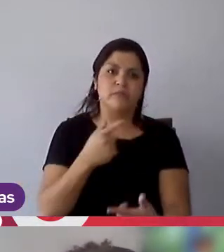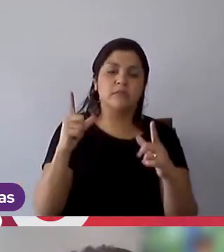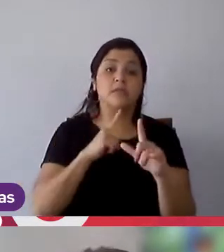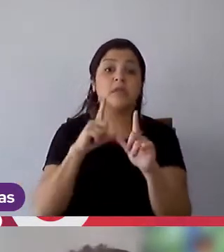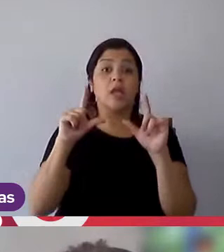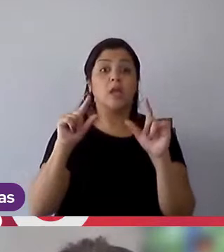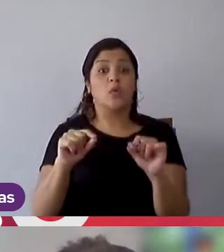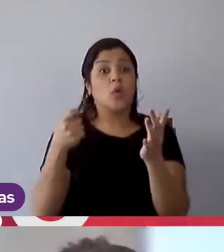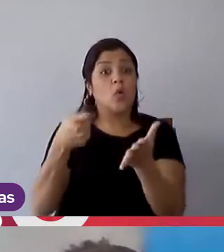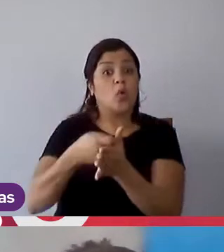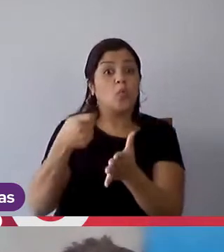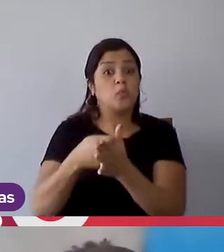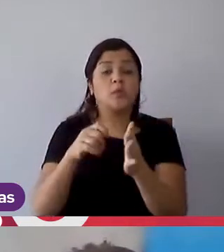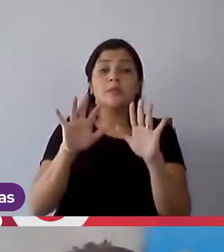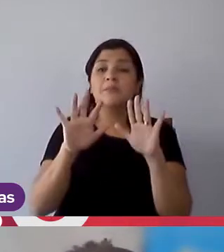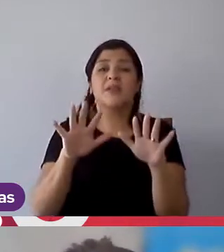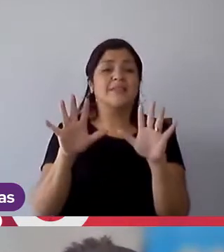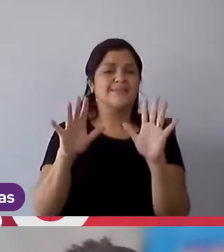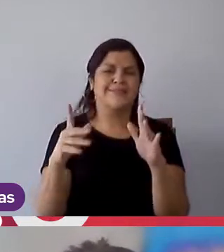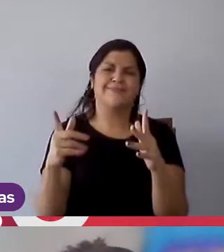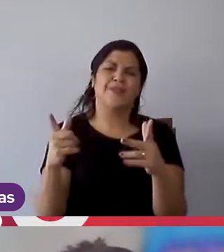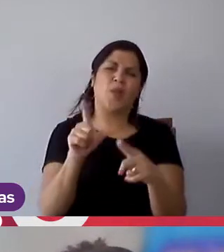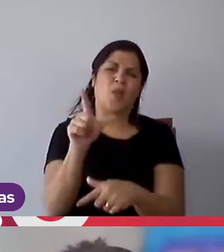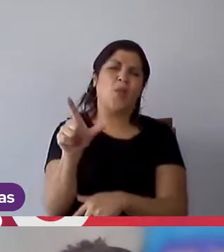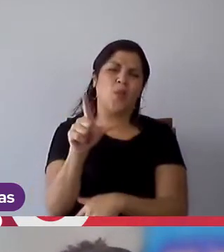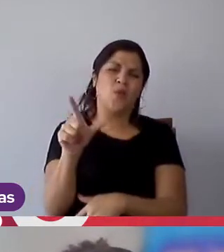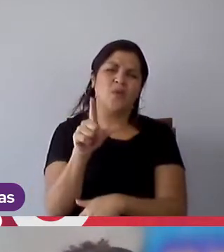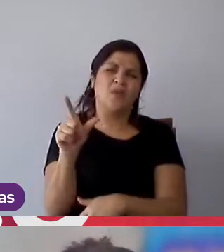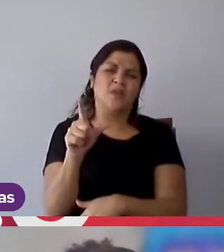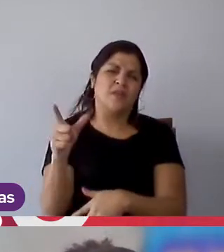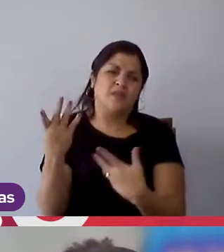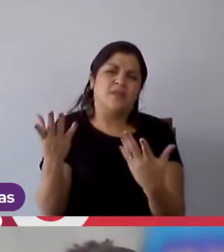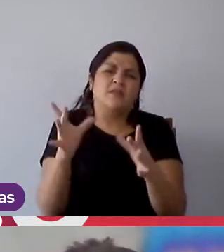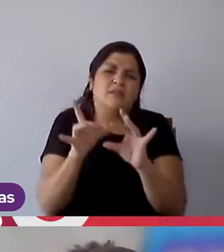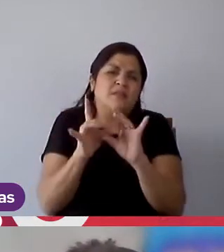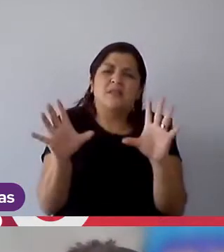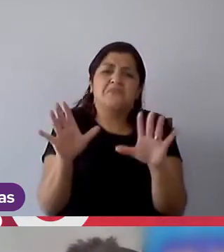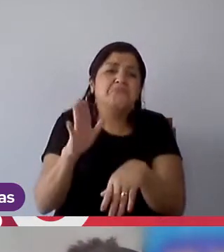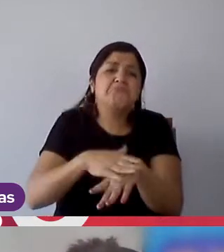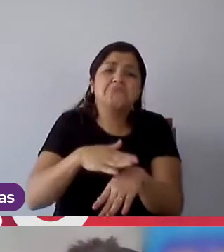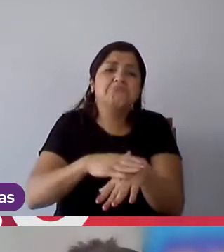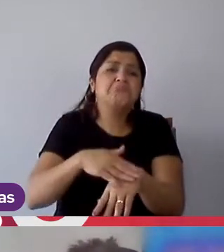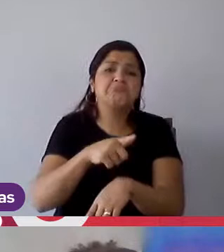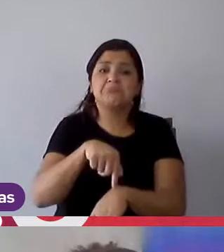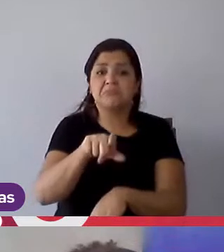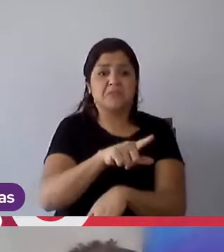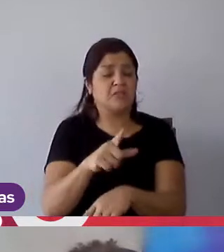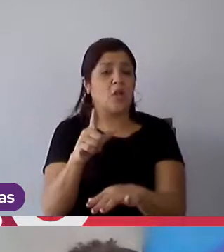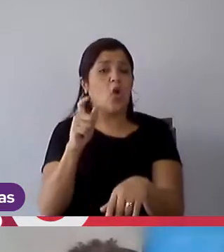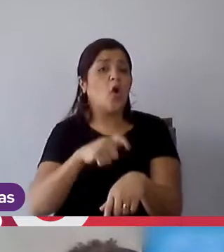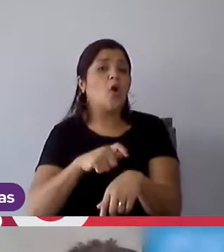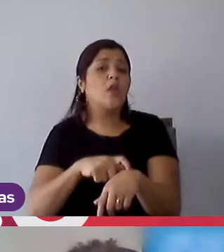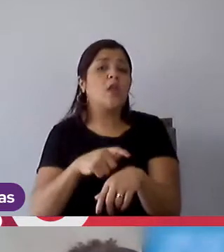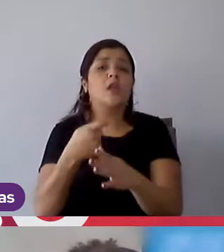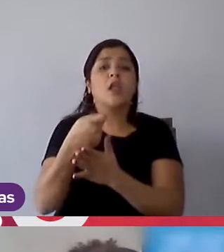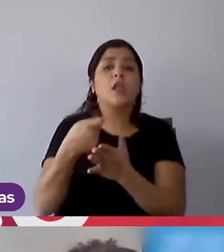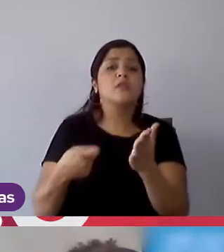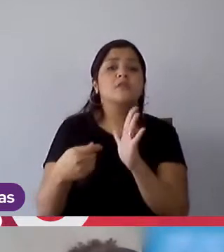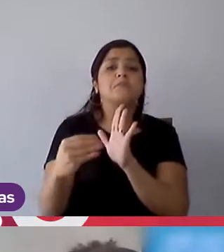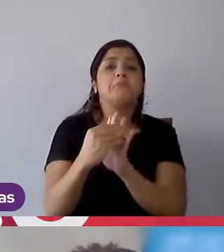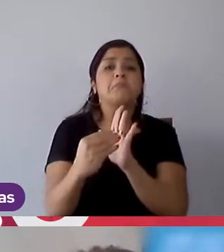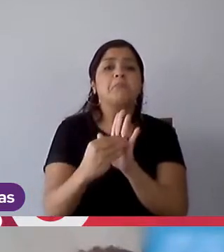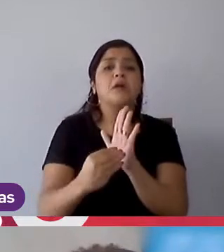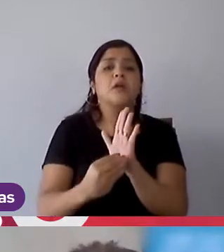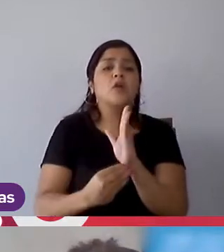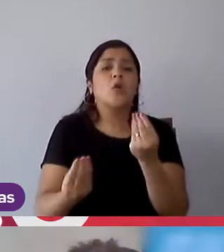você precisa entregar, mas, claro, eles te dão, olha, aqui é a sua atividade e aí você coloca ali na sua agenda conforme